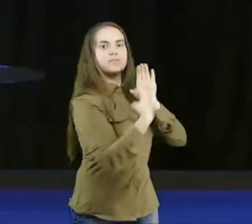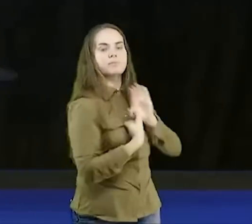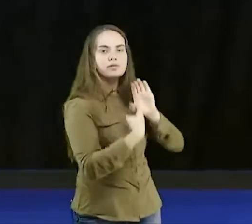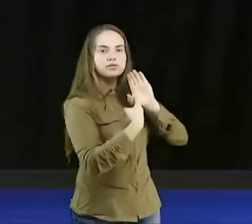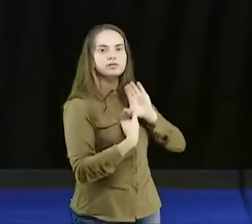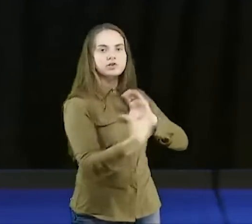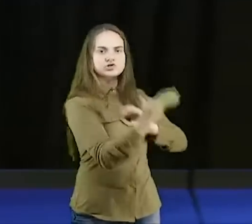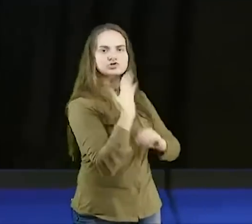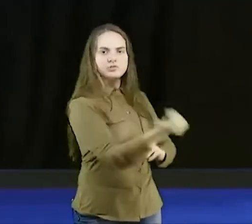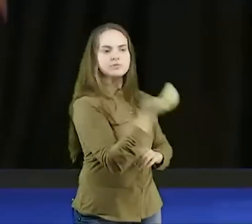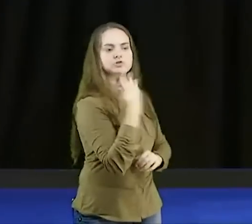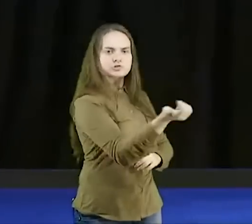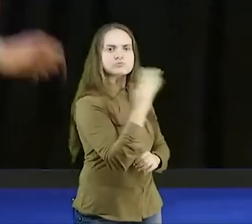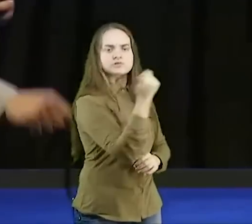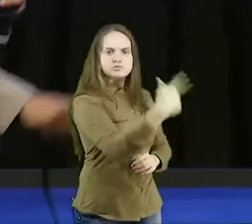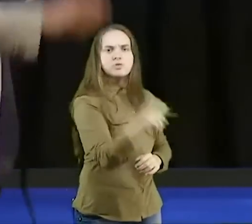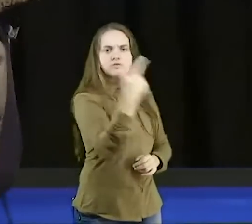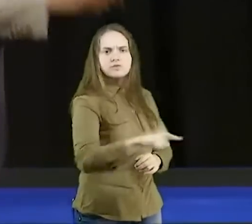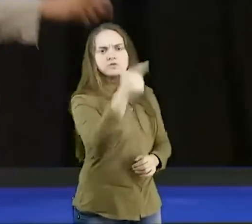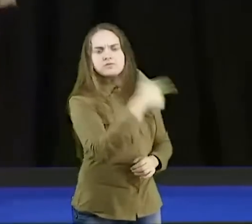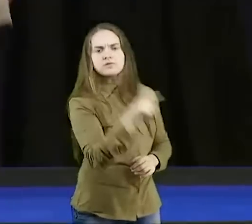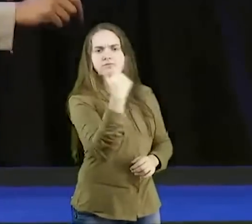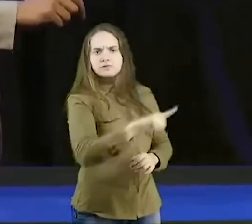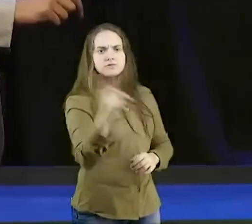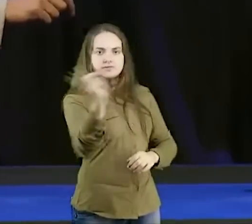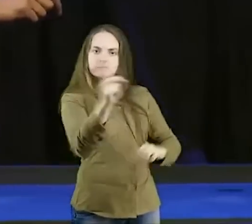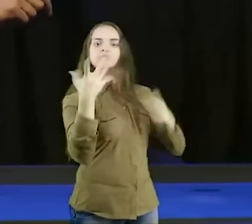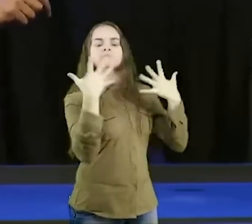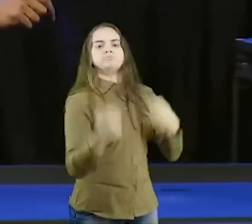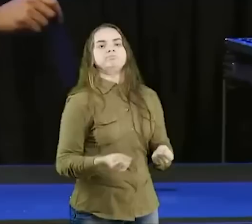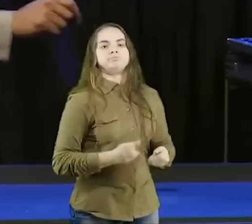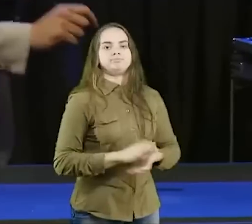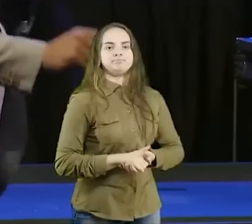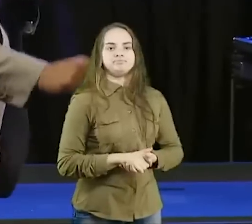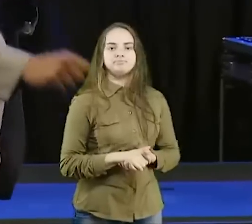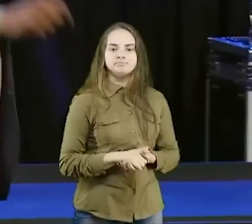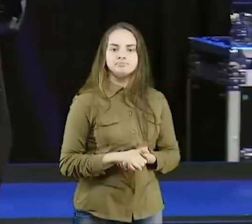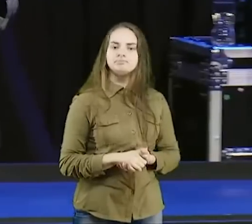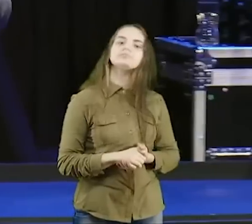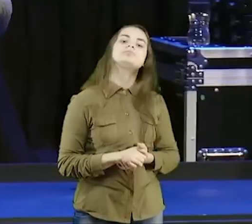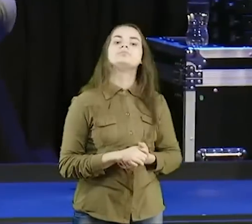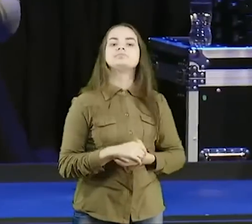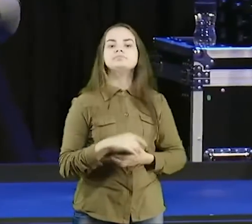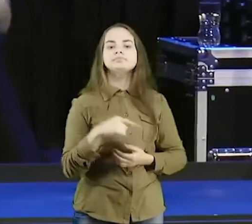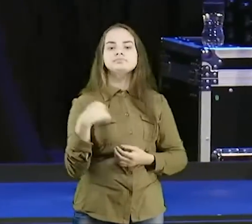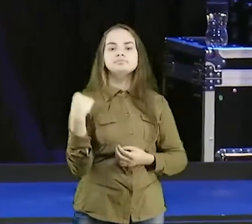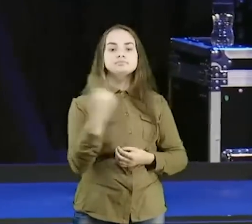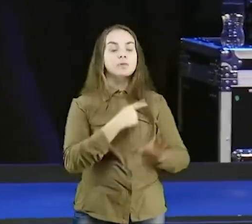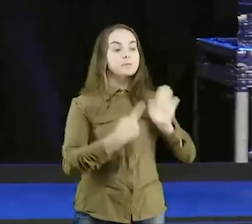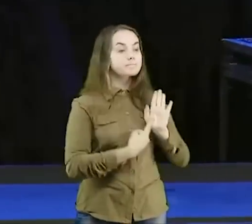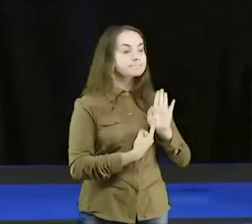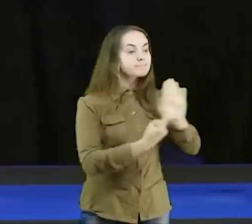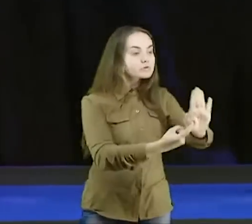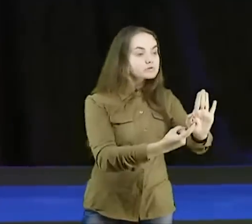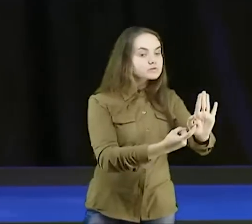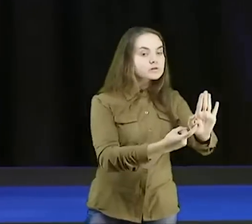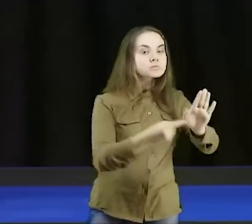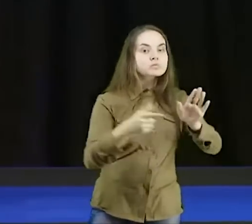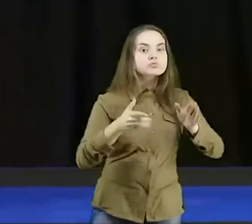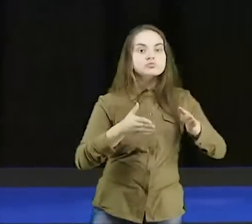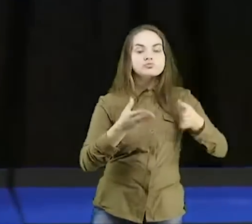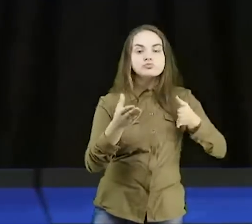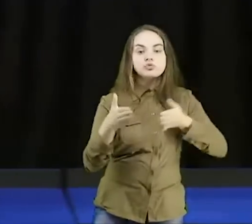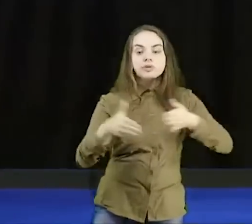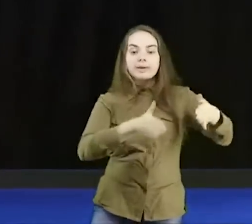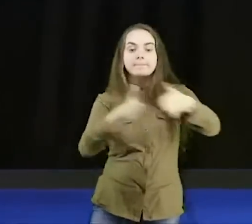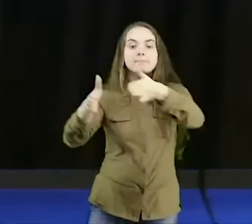seja a solução do problema dela, não caia nessa armadilha, nós apontamos a direção da saída, quem tem que